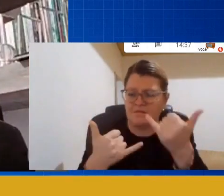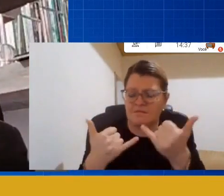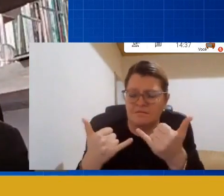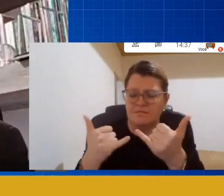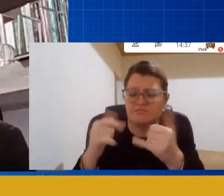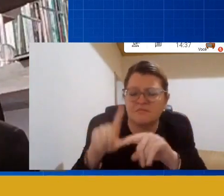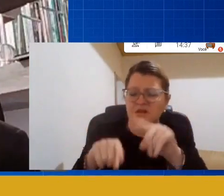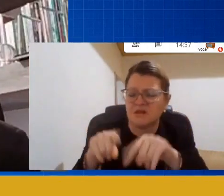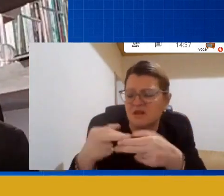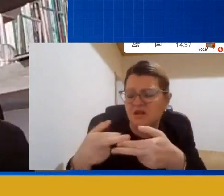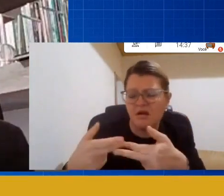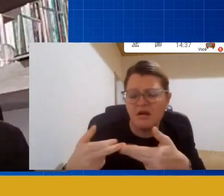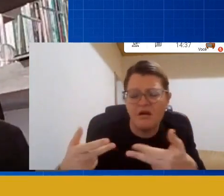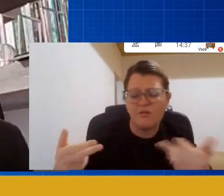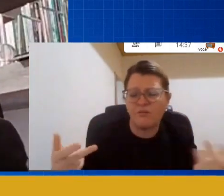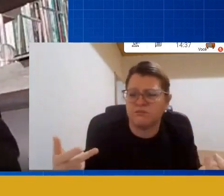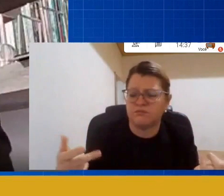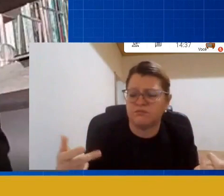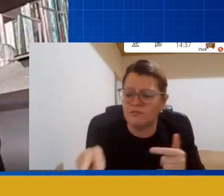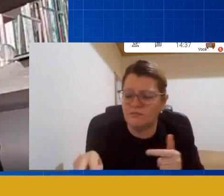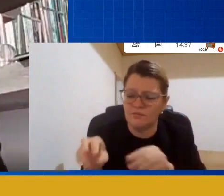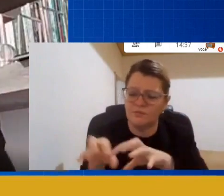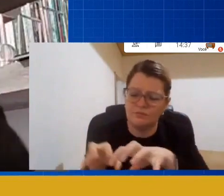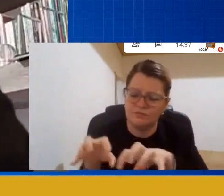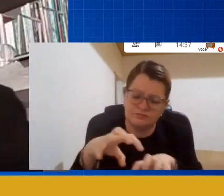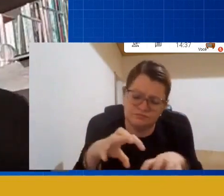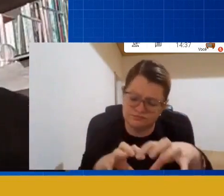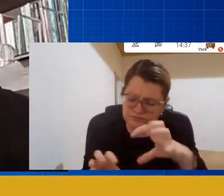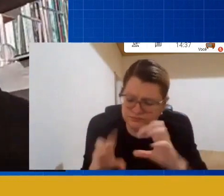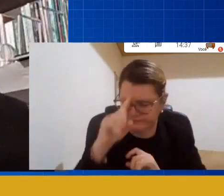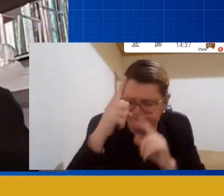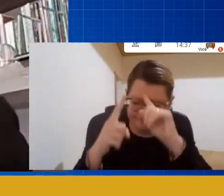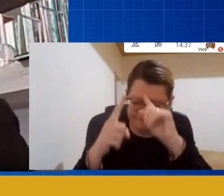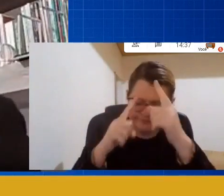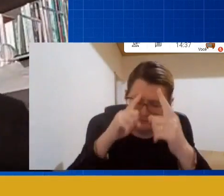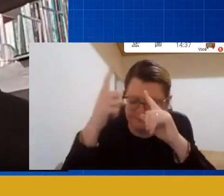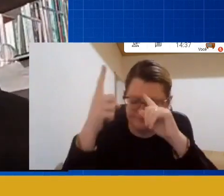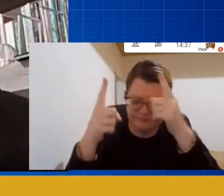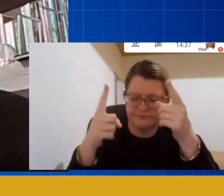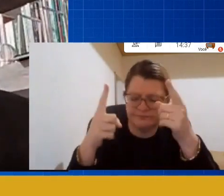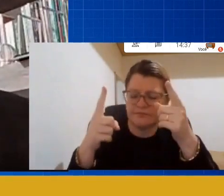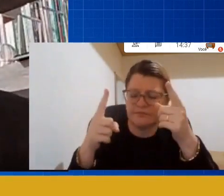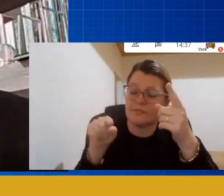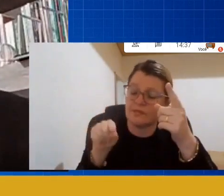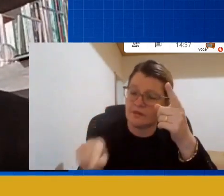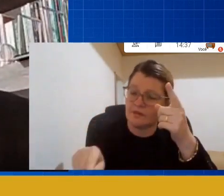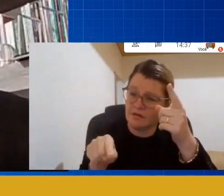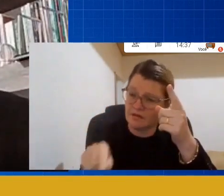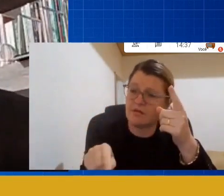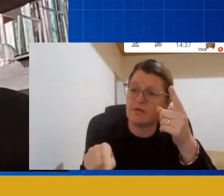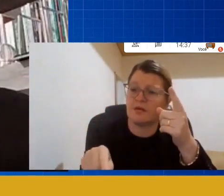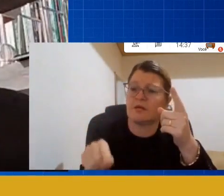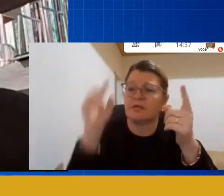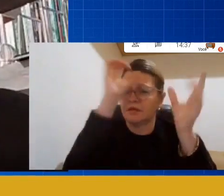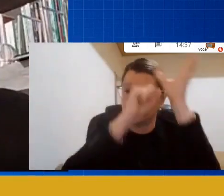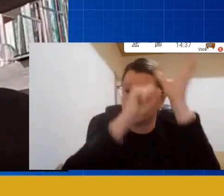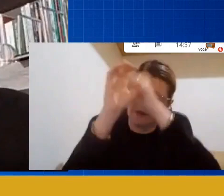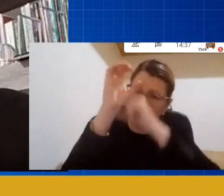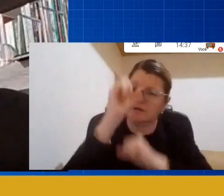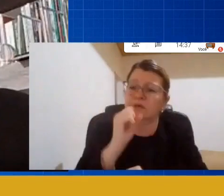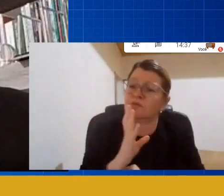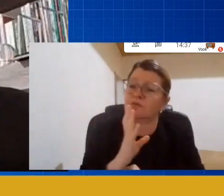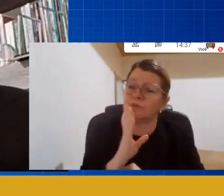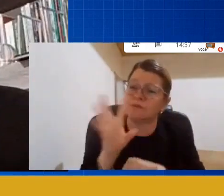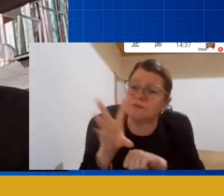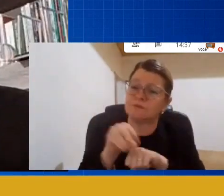e tenta classificar montar e assim por diante ela está construindo conhecimento que nesse momento